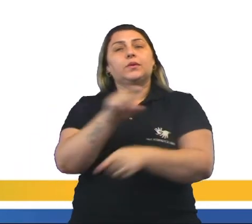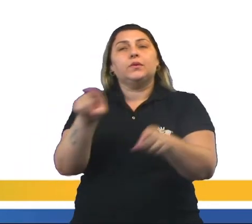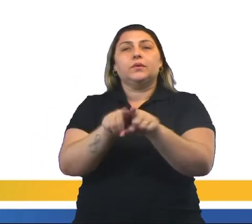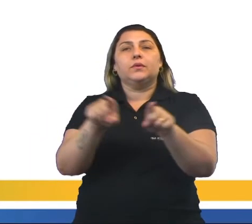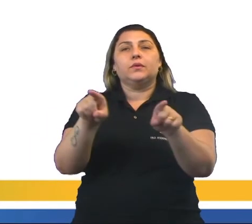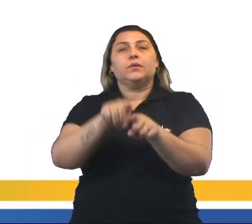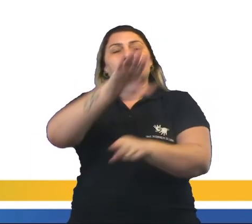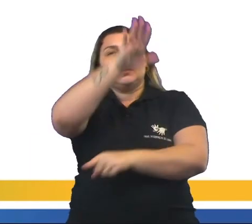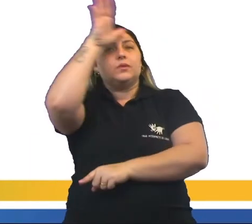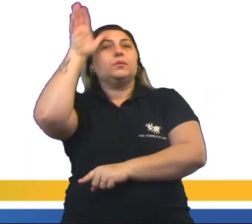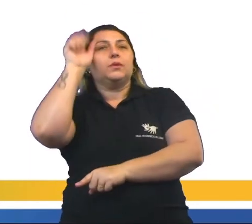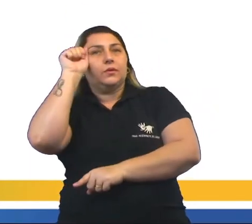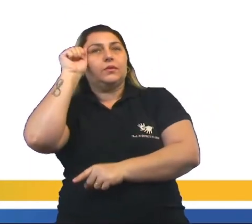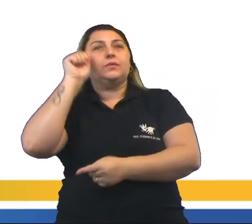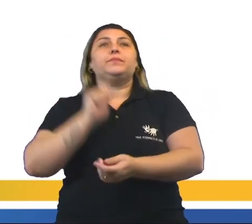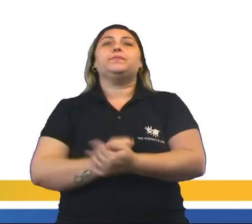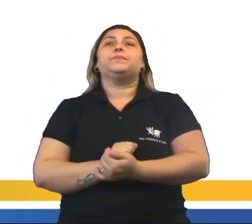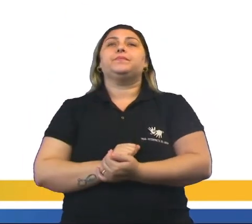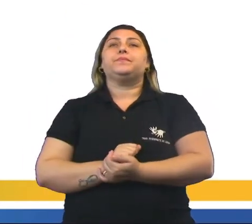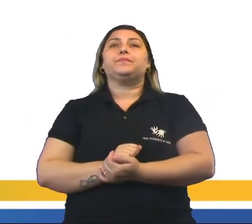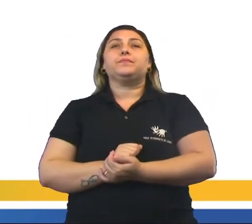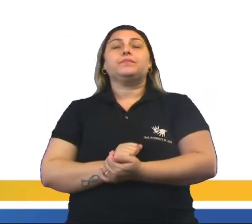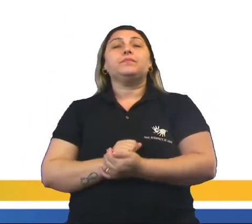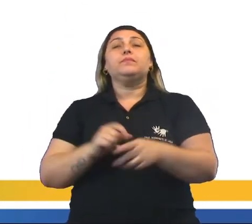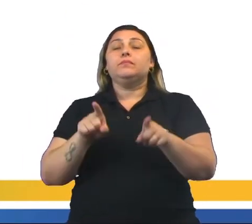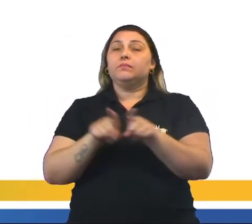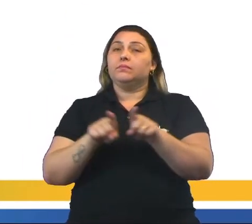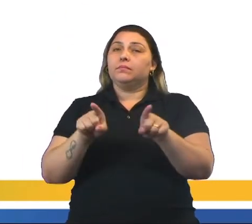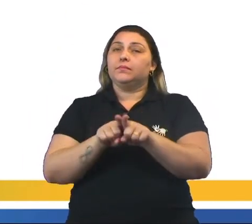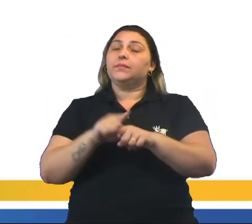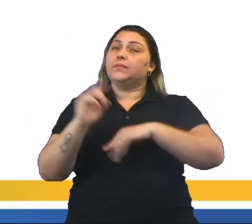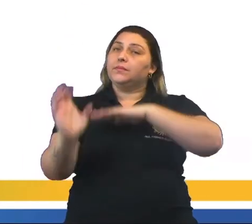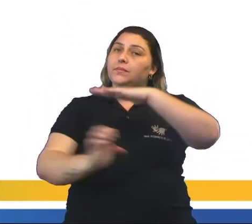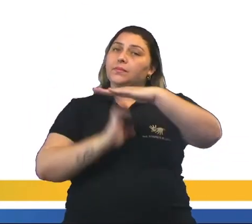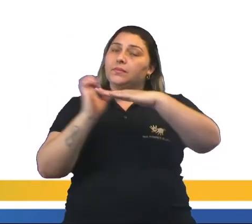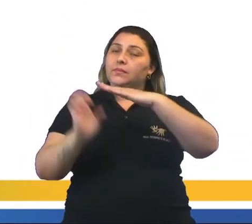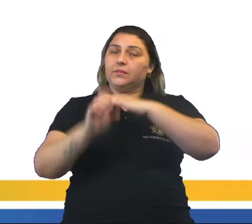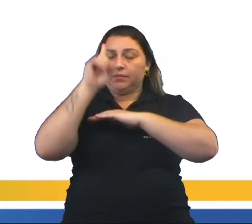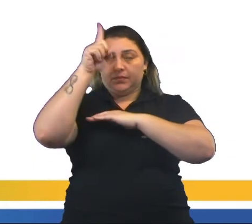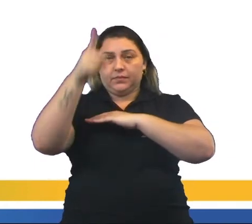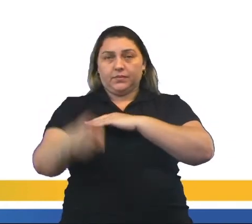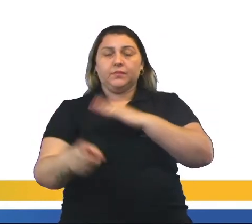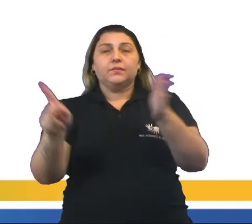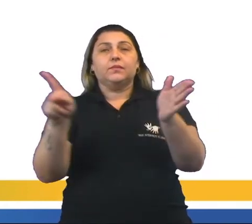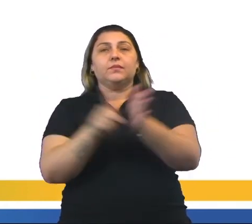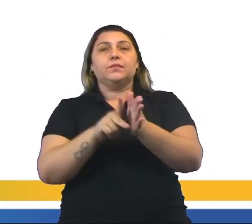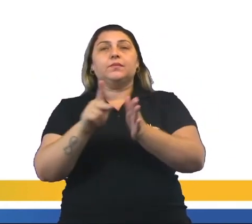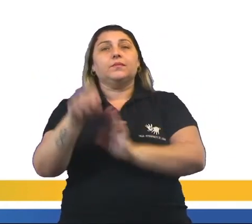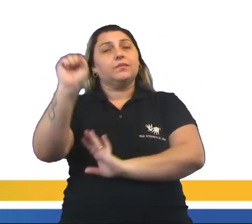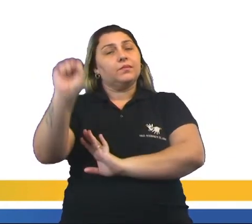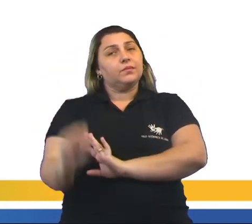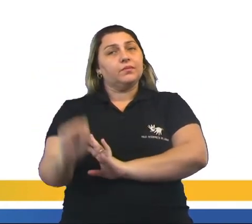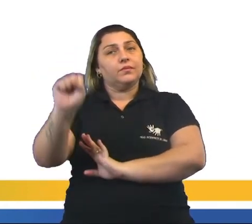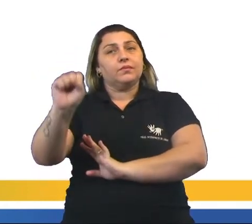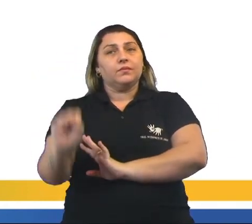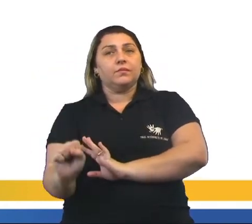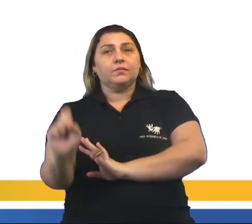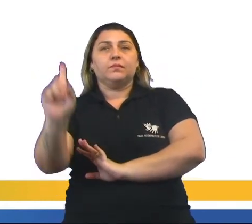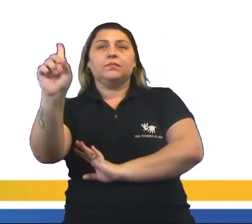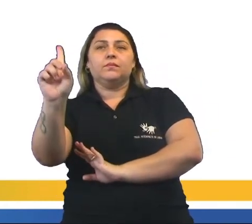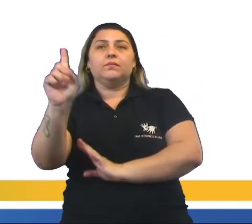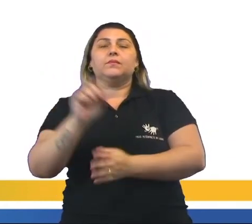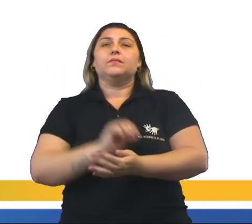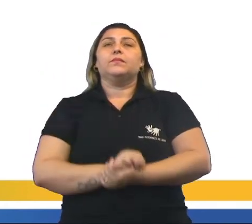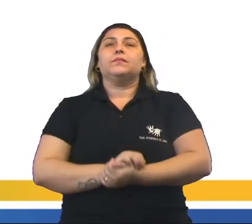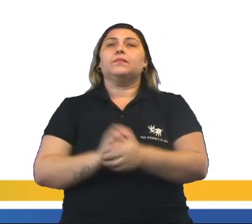da Amazônia. Esse estímulo dada a grandes empresas e proprietários vindos principalmente do sul e sudeste, né?